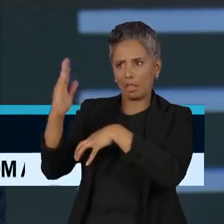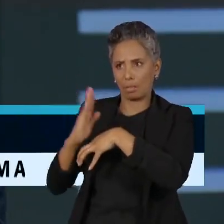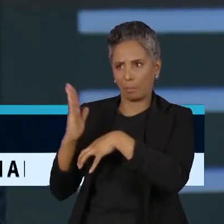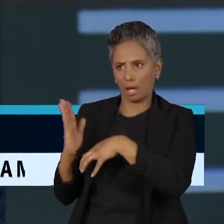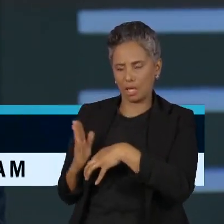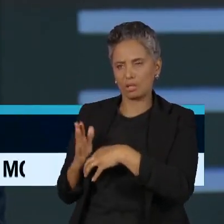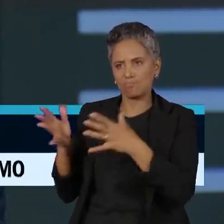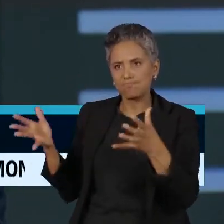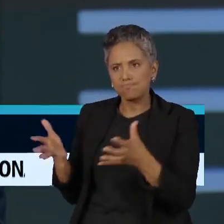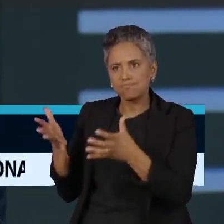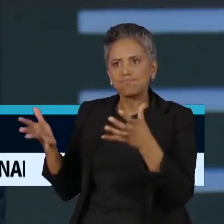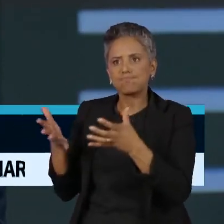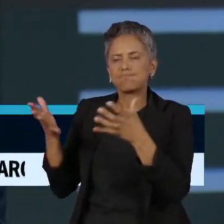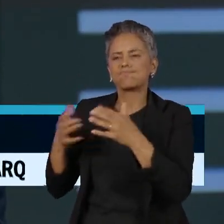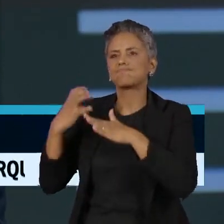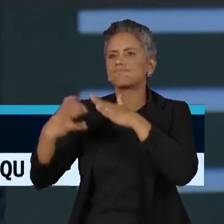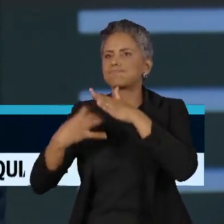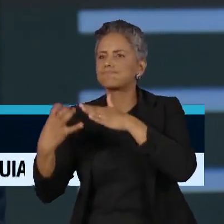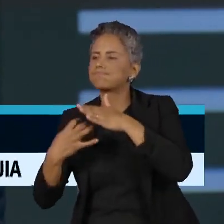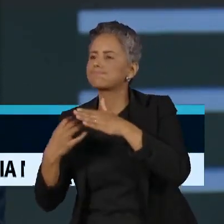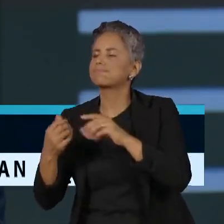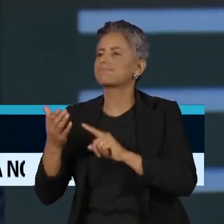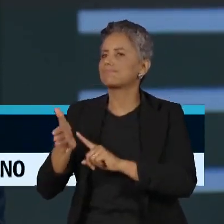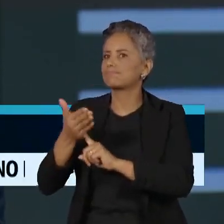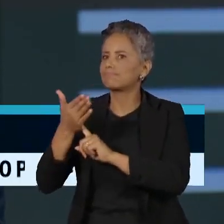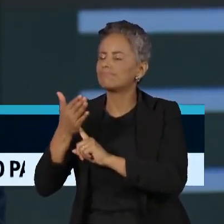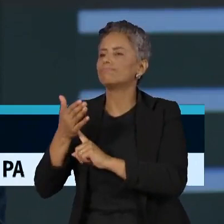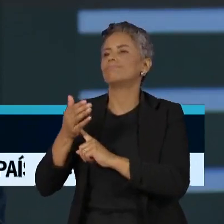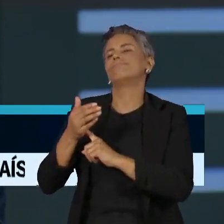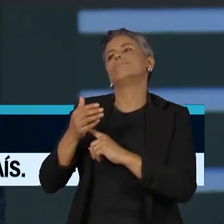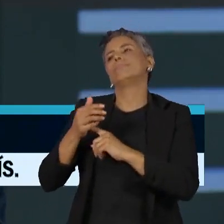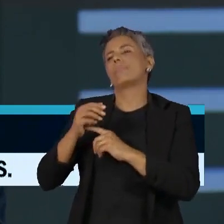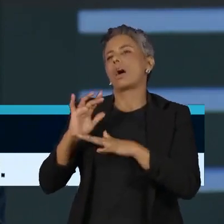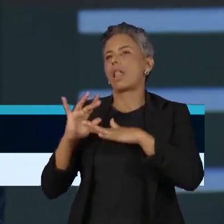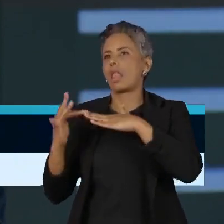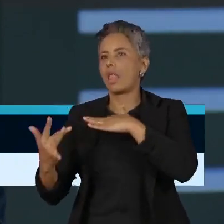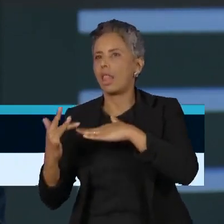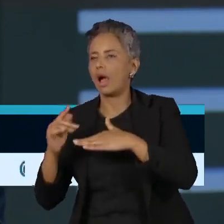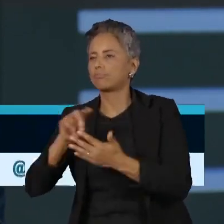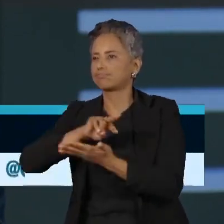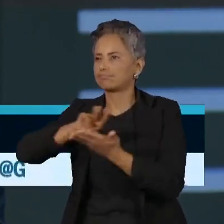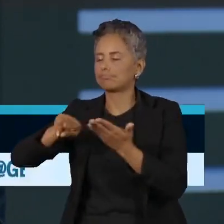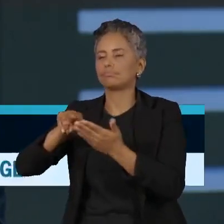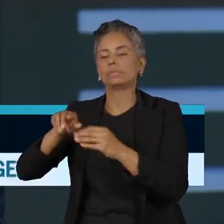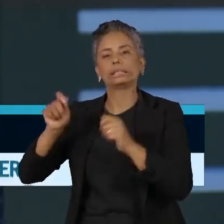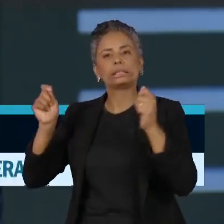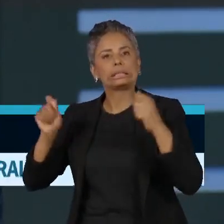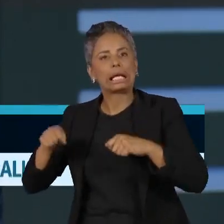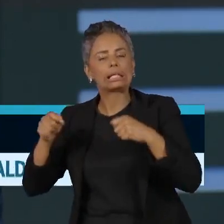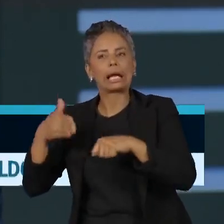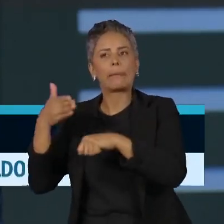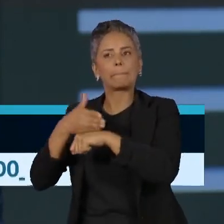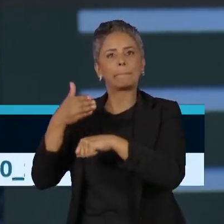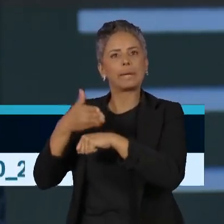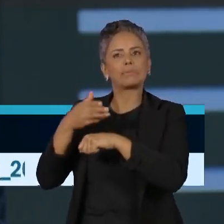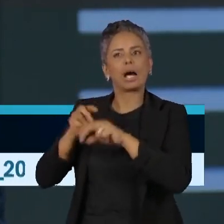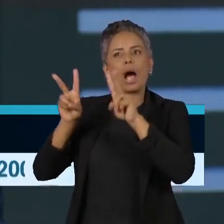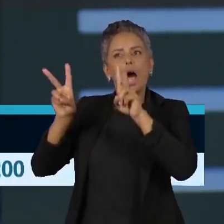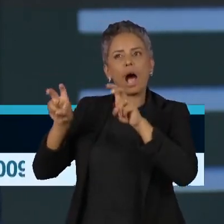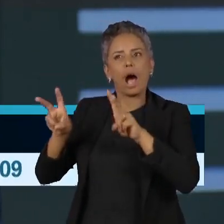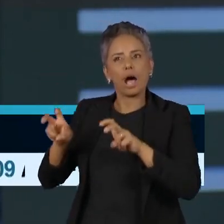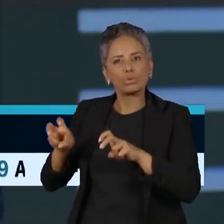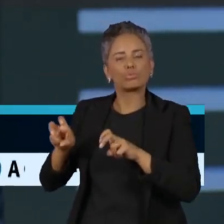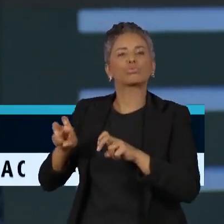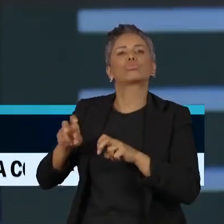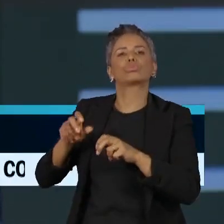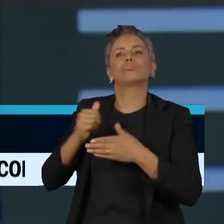trabalhando com educação, com tecnologia, ele possa participar mais ativamente de uma pauta mais diversificada de exportação do que a que